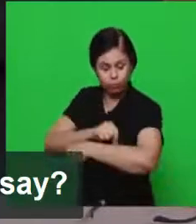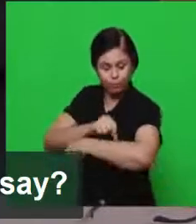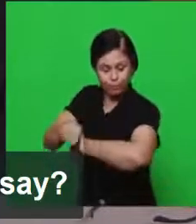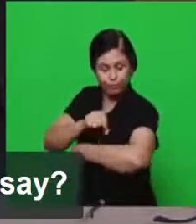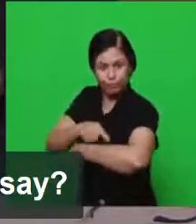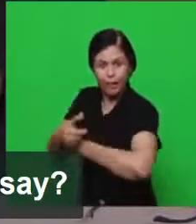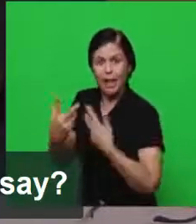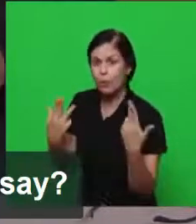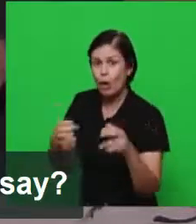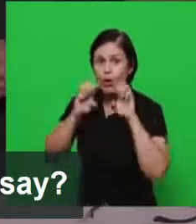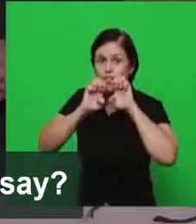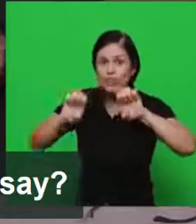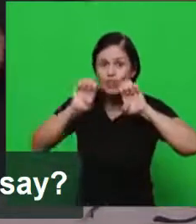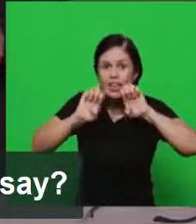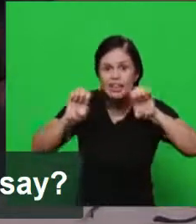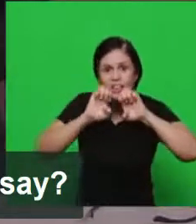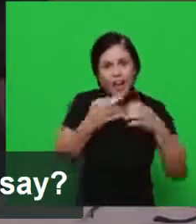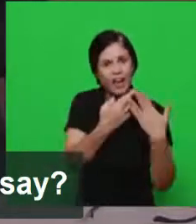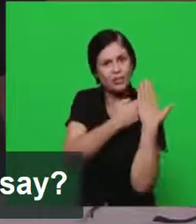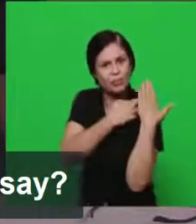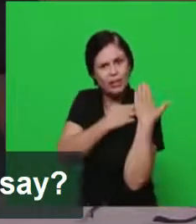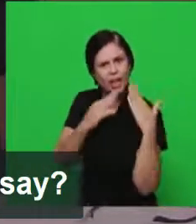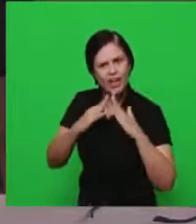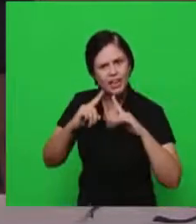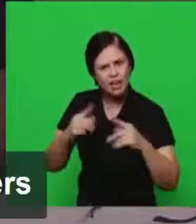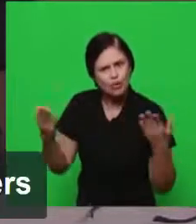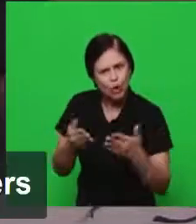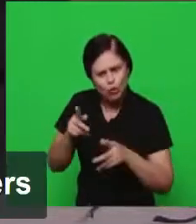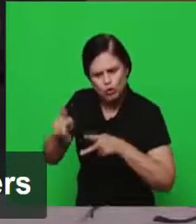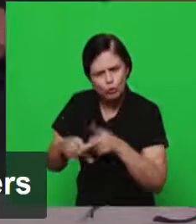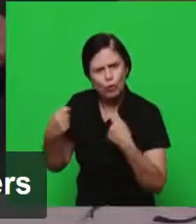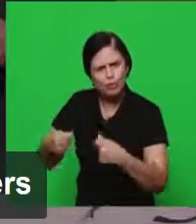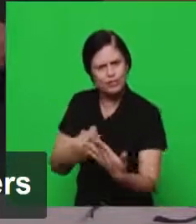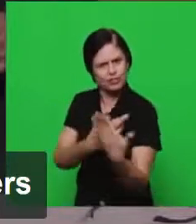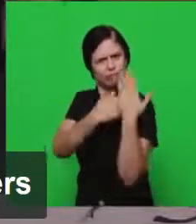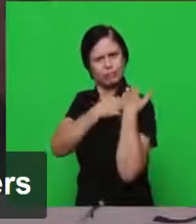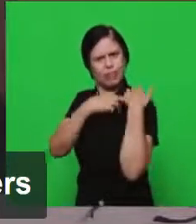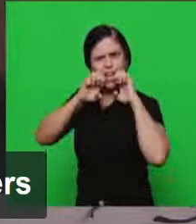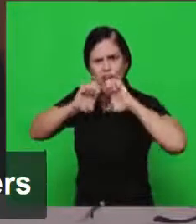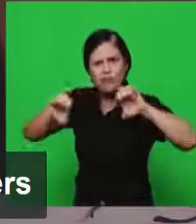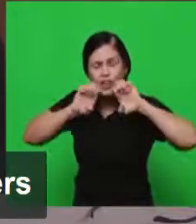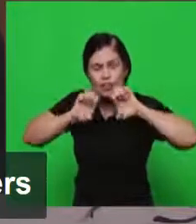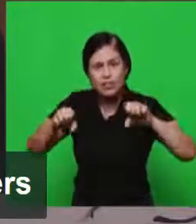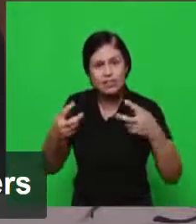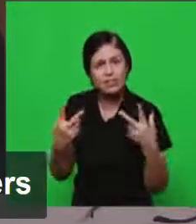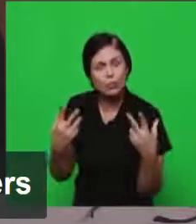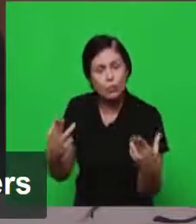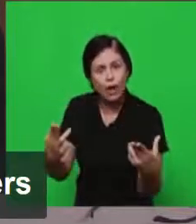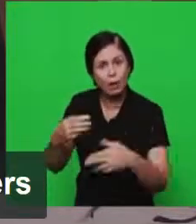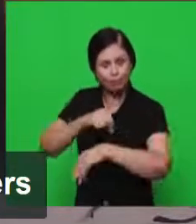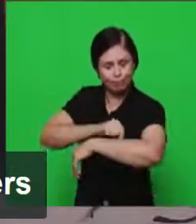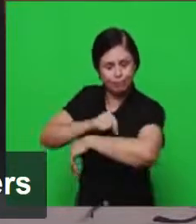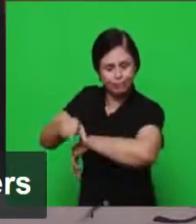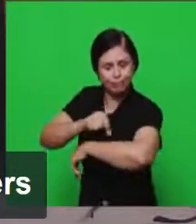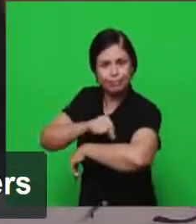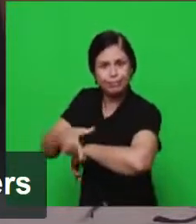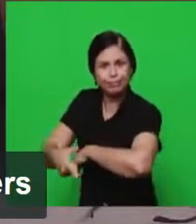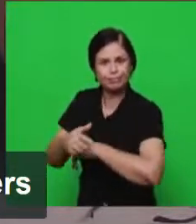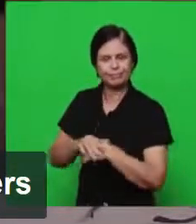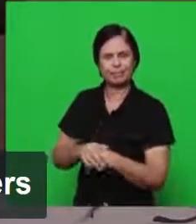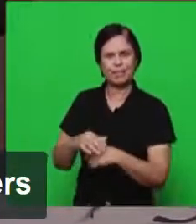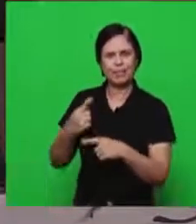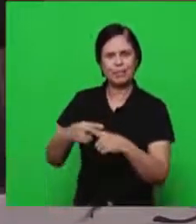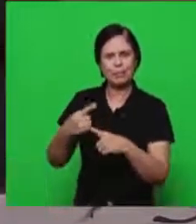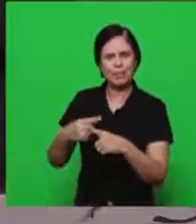colocações o que que diz a carta a carta fala daquilo que o semeador